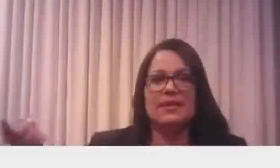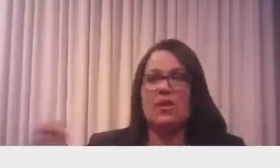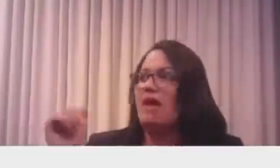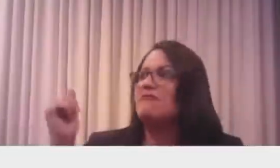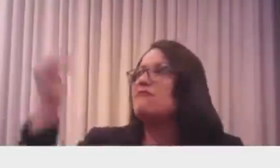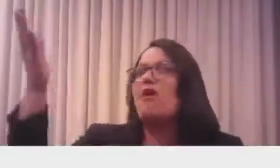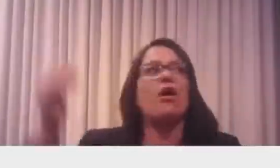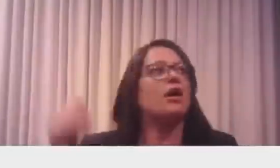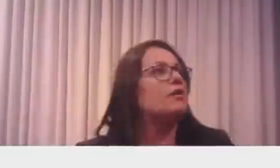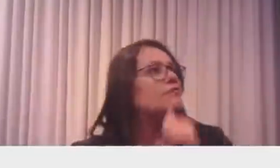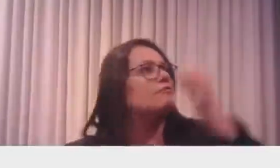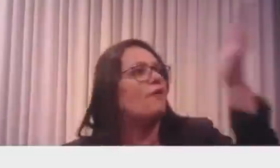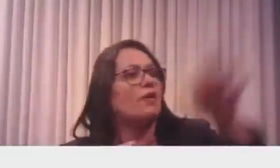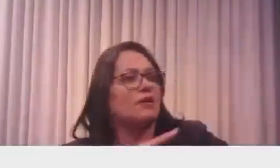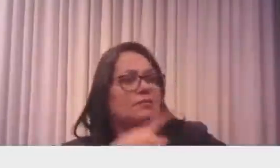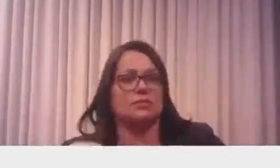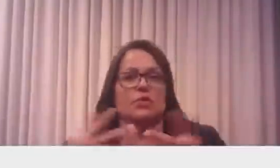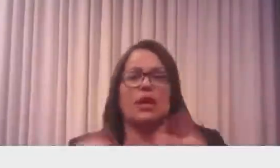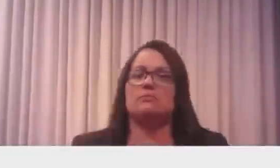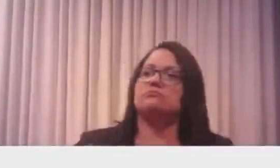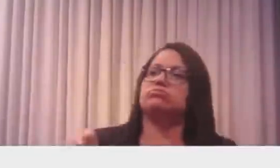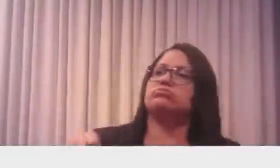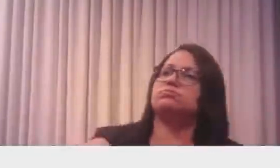um cara que ia fazer motocross lá,